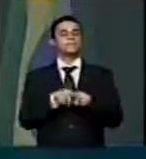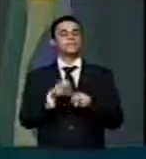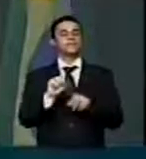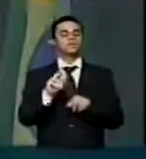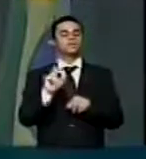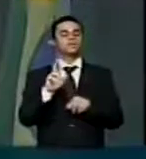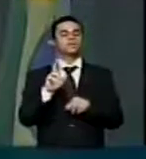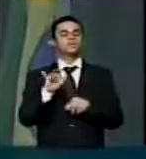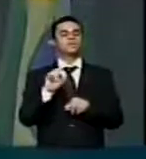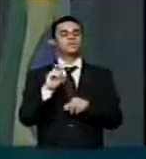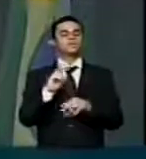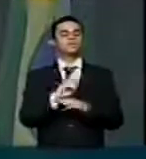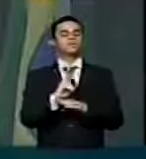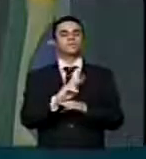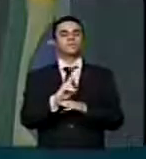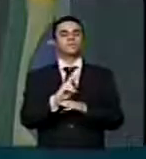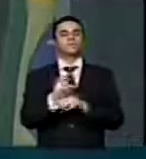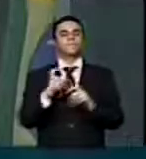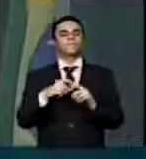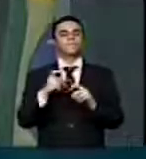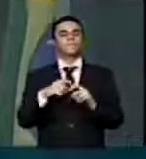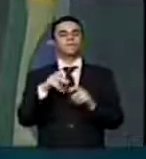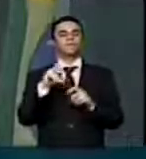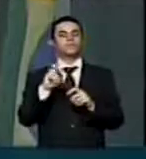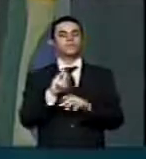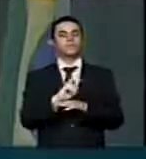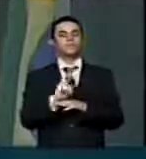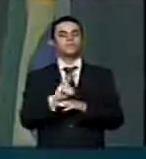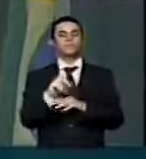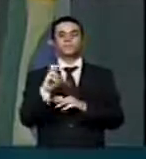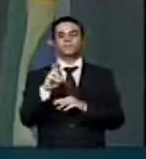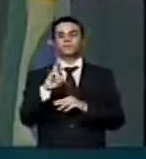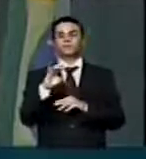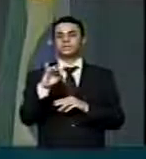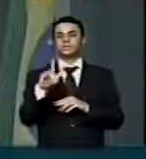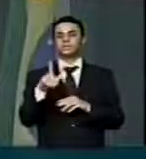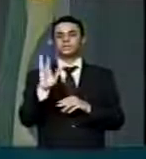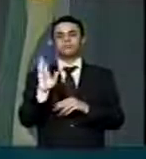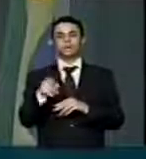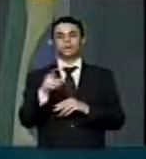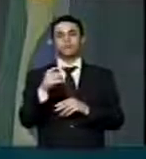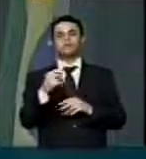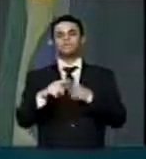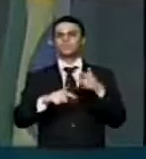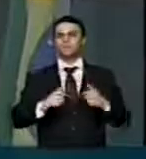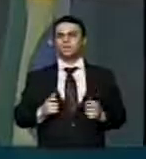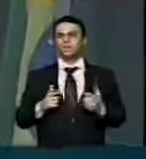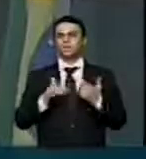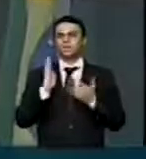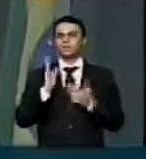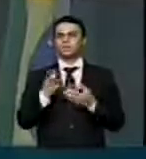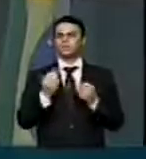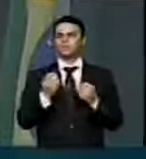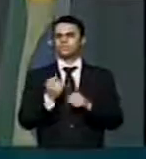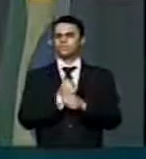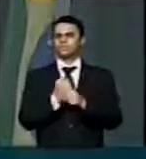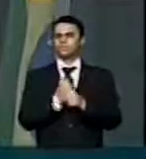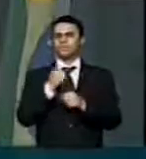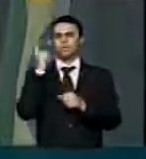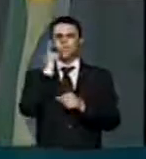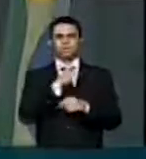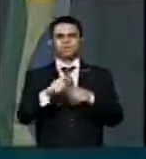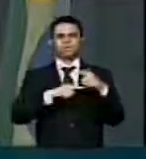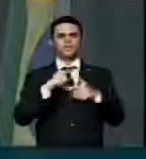pericial. Foi uma luta que vem de muitos anos para que possam ter essa jornada de 30 horas, para que